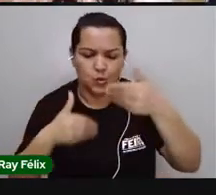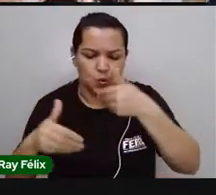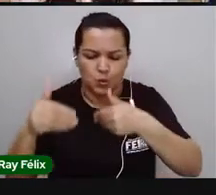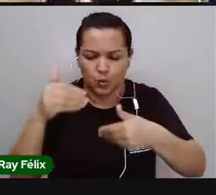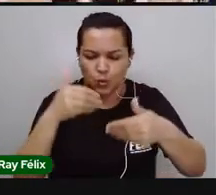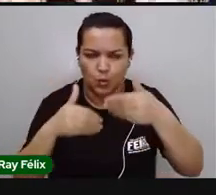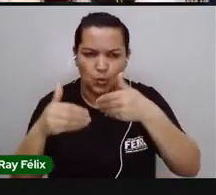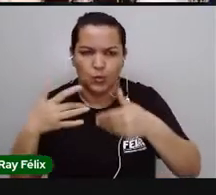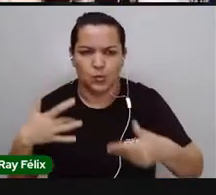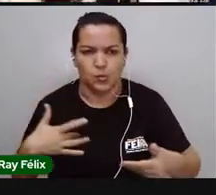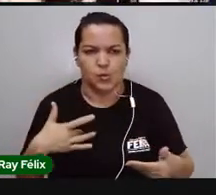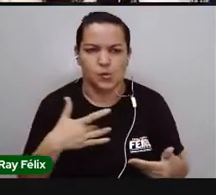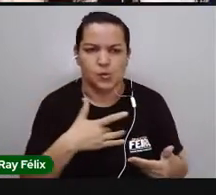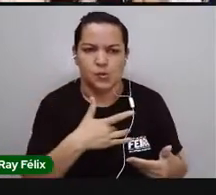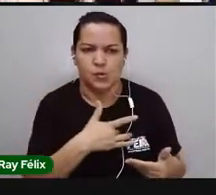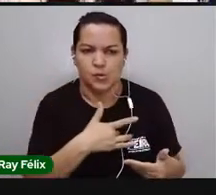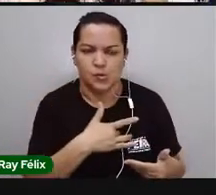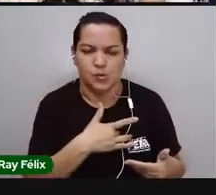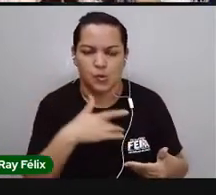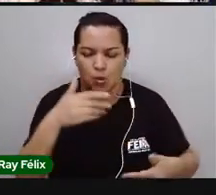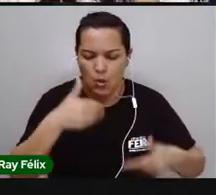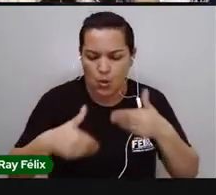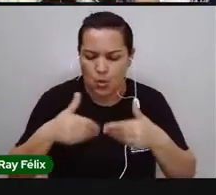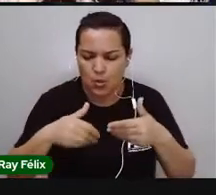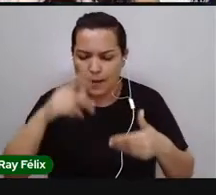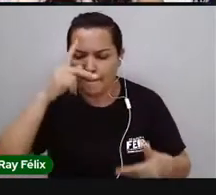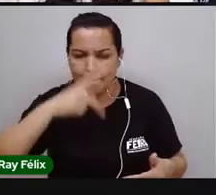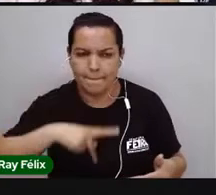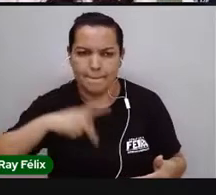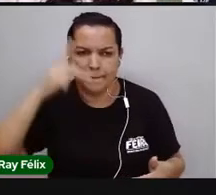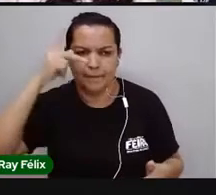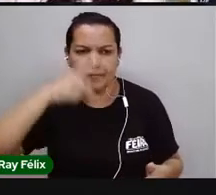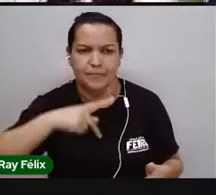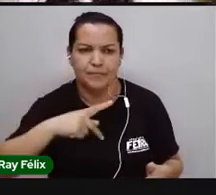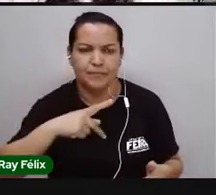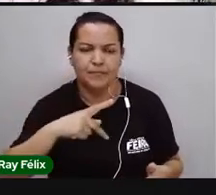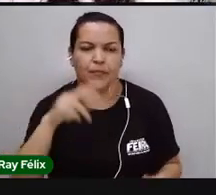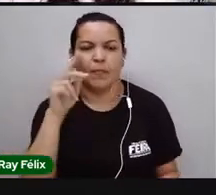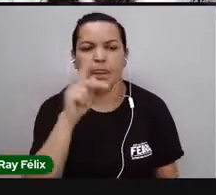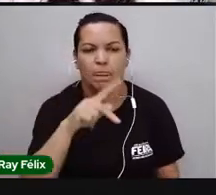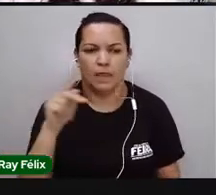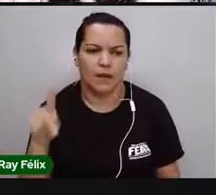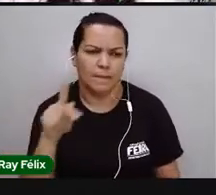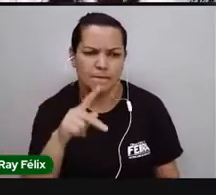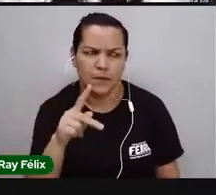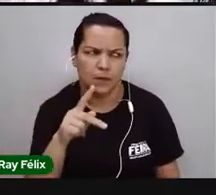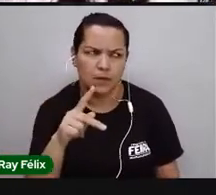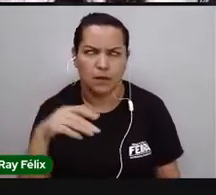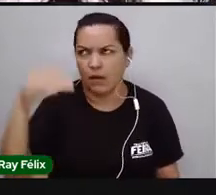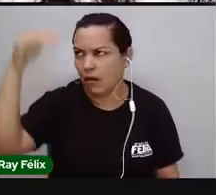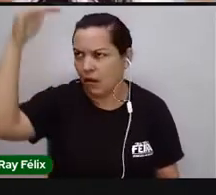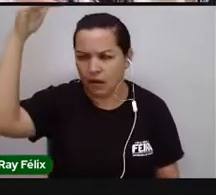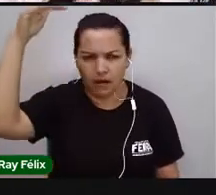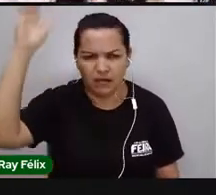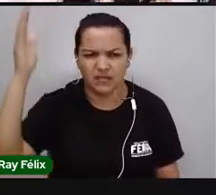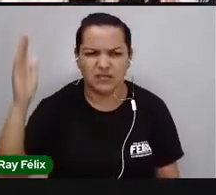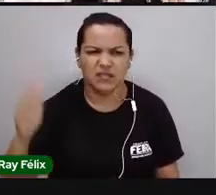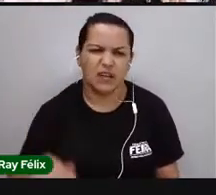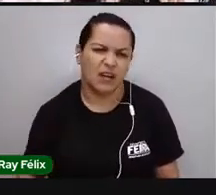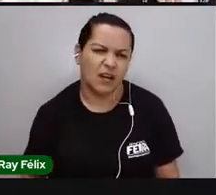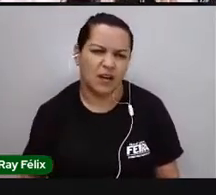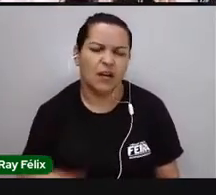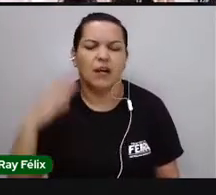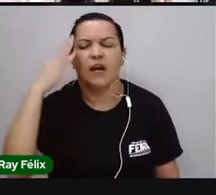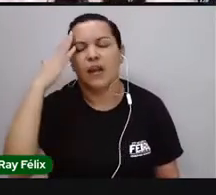corpo. Higiene pessoal. Vamos pensar o seguinte. Pronto. Nós somos adultos. Claro que eu sei que eu tenho que tomar